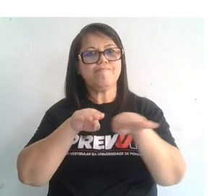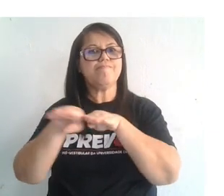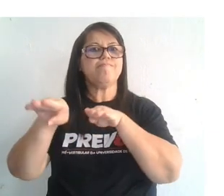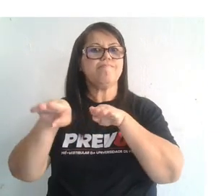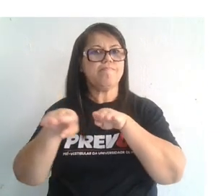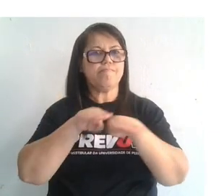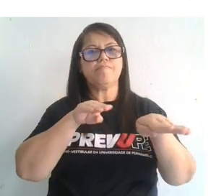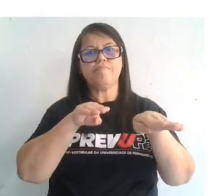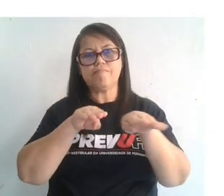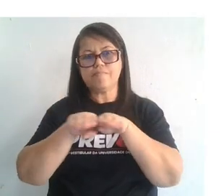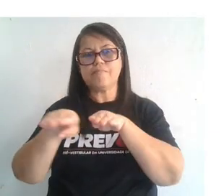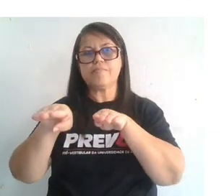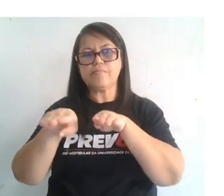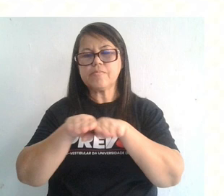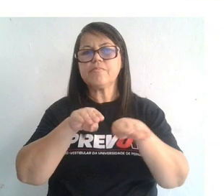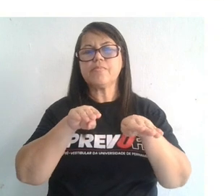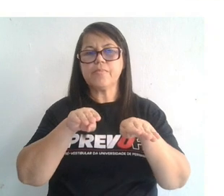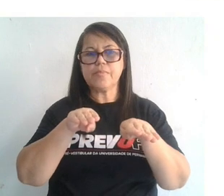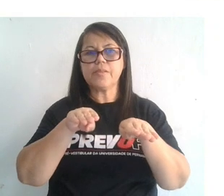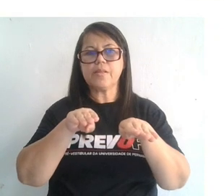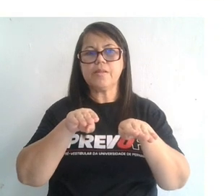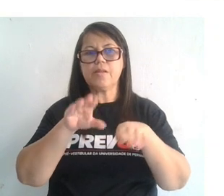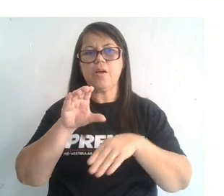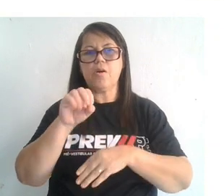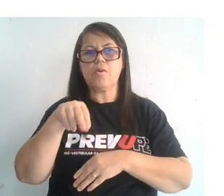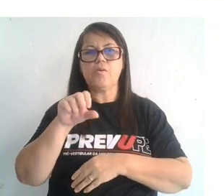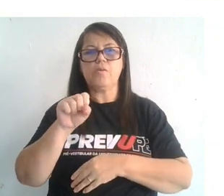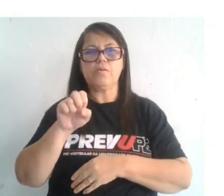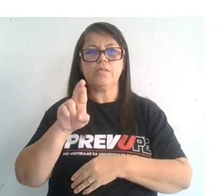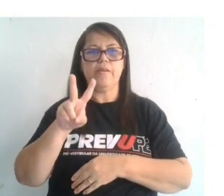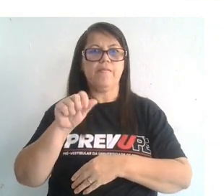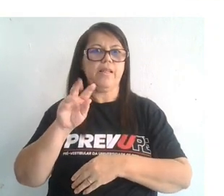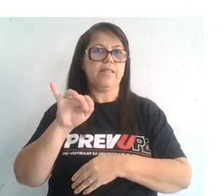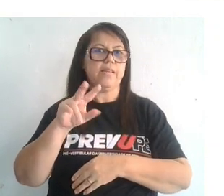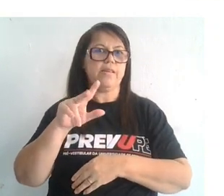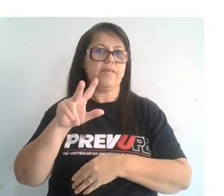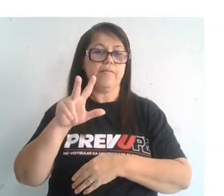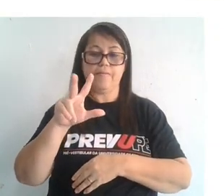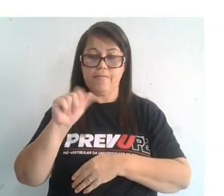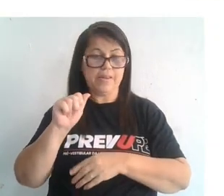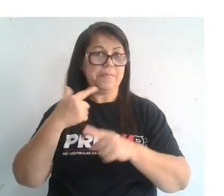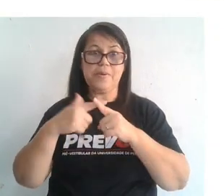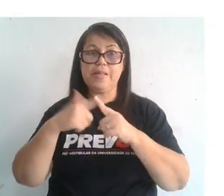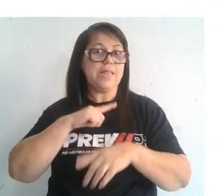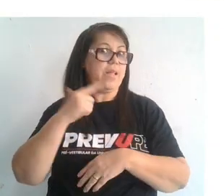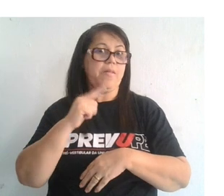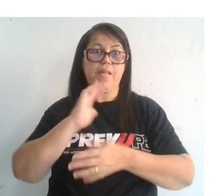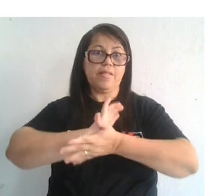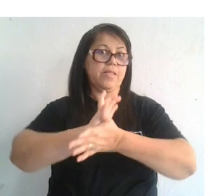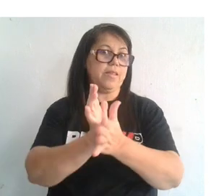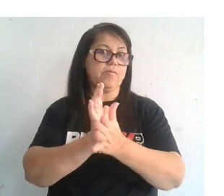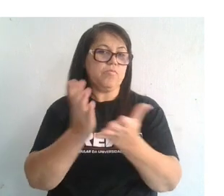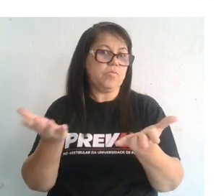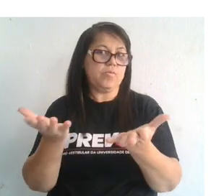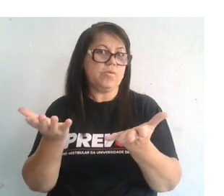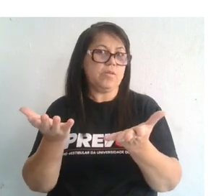sendo chamada de conservativa. Porque não há destruição e nem aumento dessa crosta. Ok, pessoal? Se